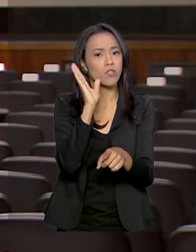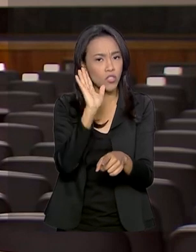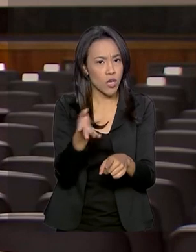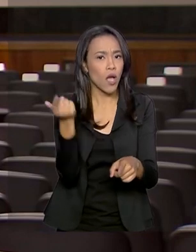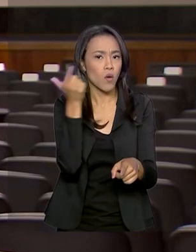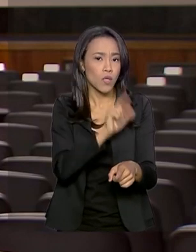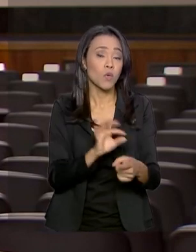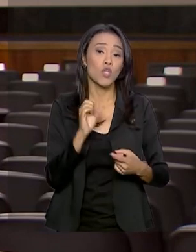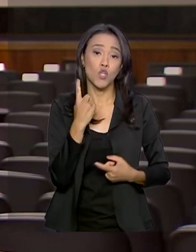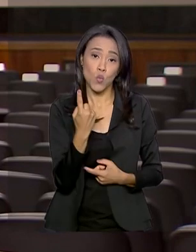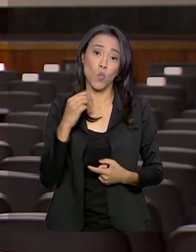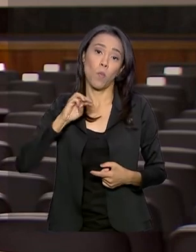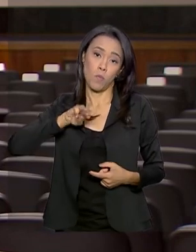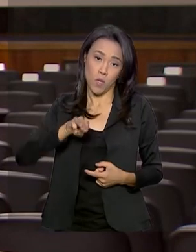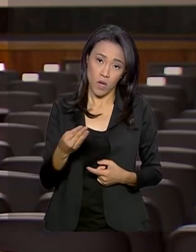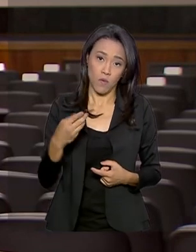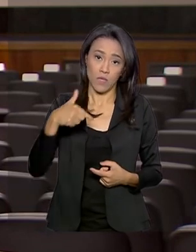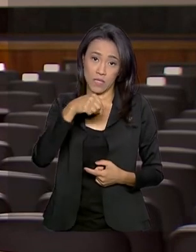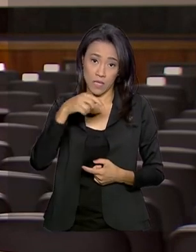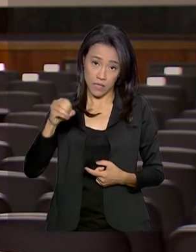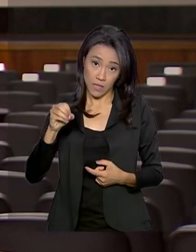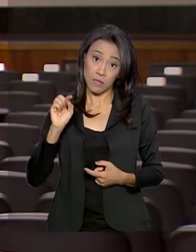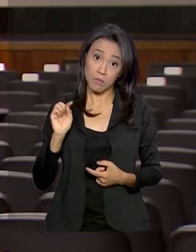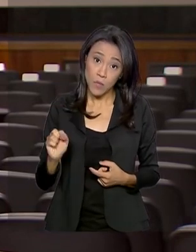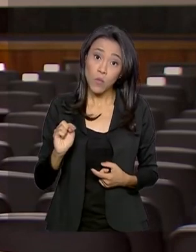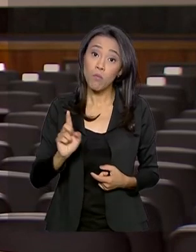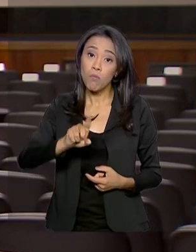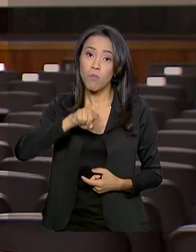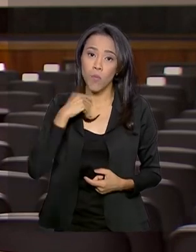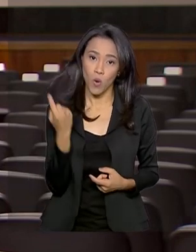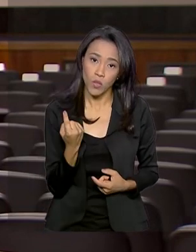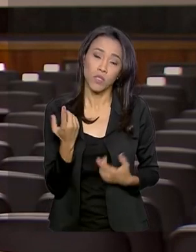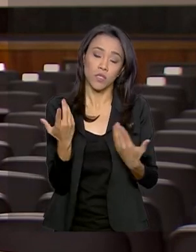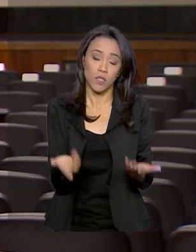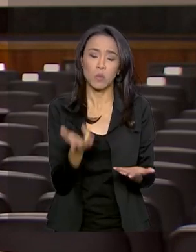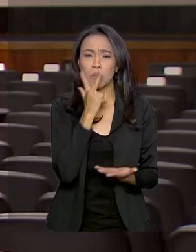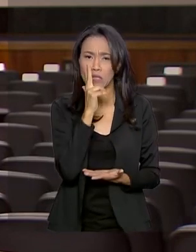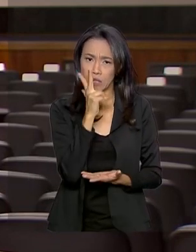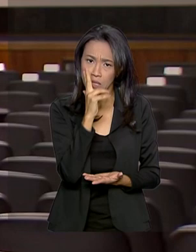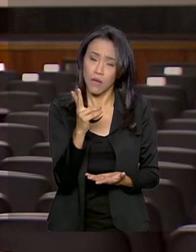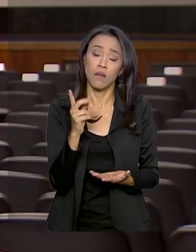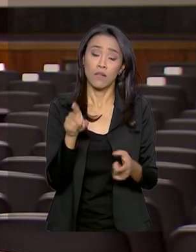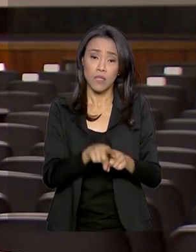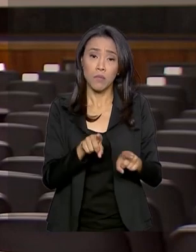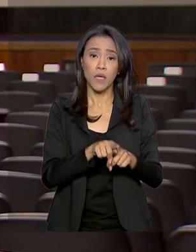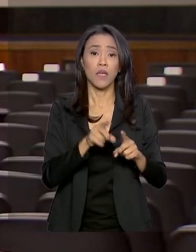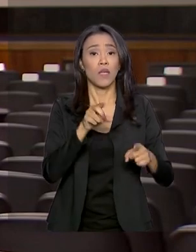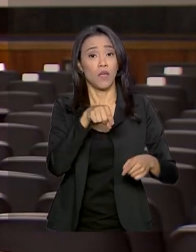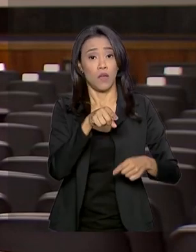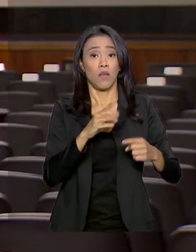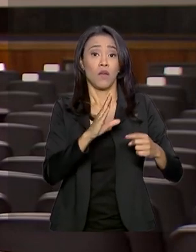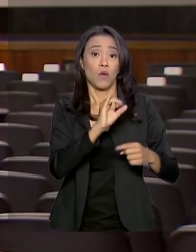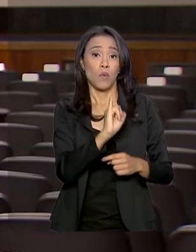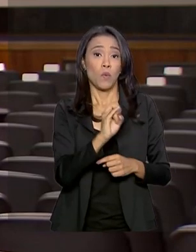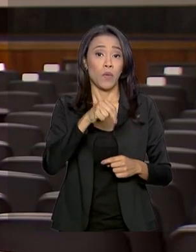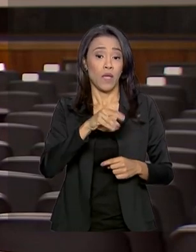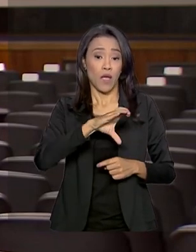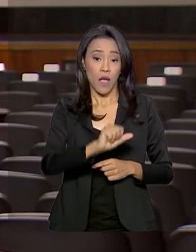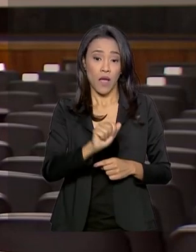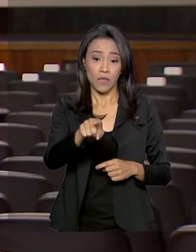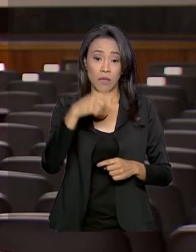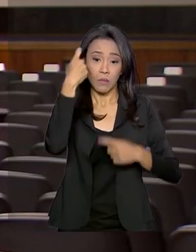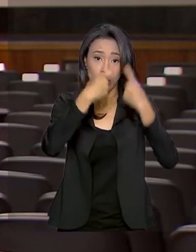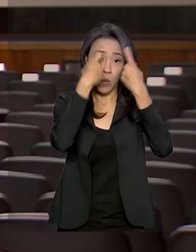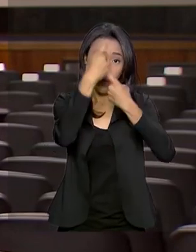e 1 milhão e 700 mil mortes. Além do cigarro comum, Renata, o INCA também está preocupado com a popularização do